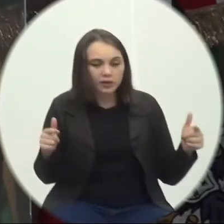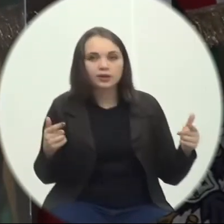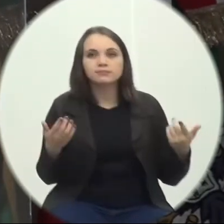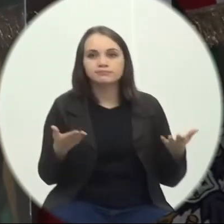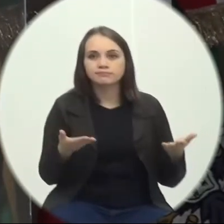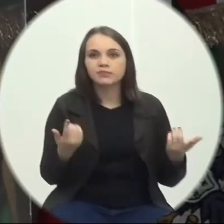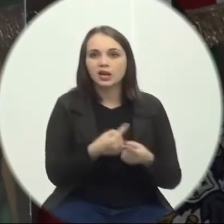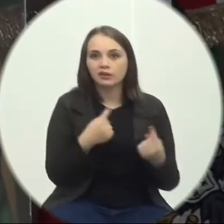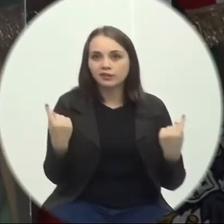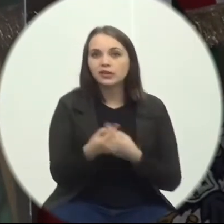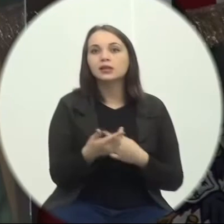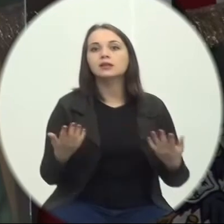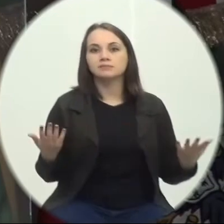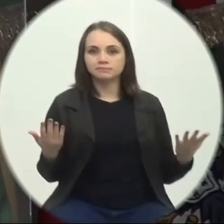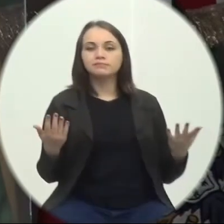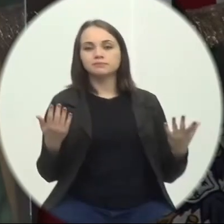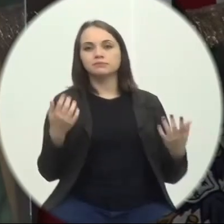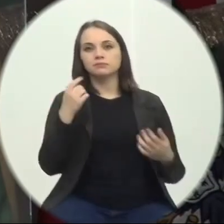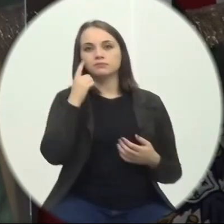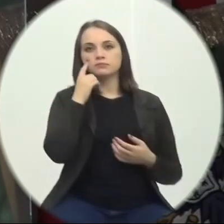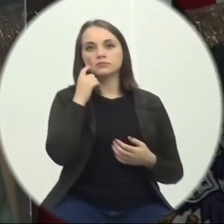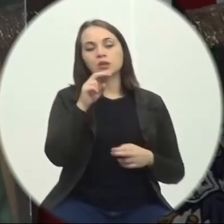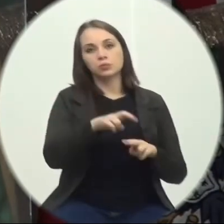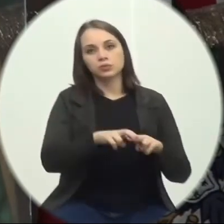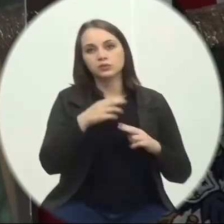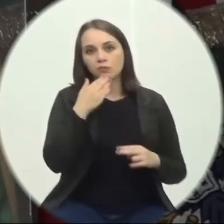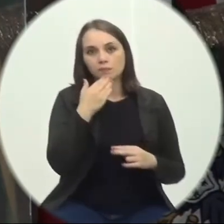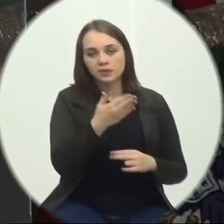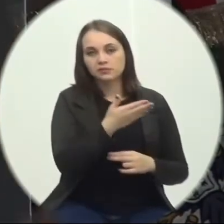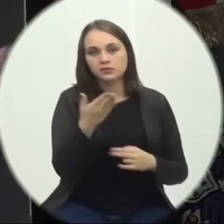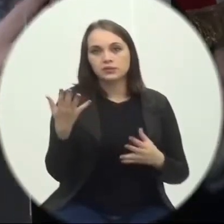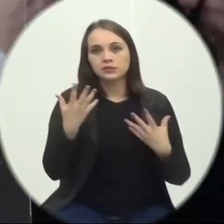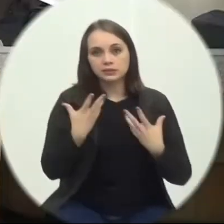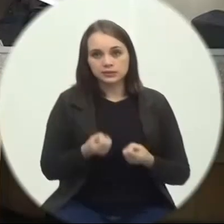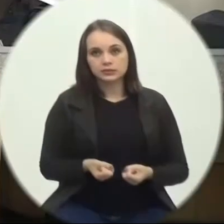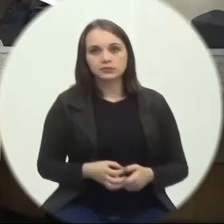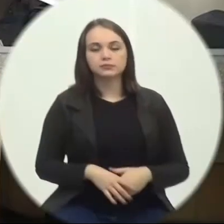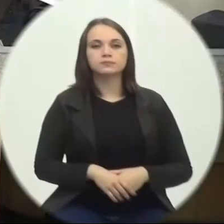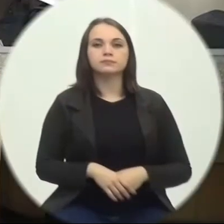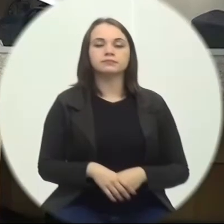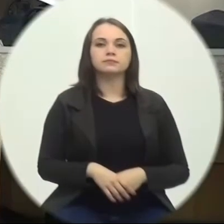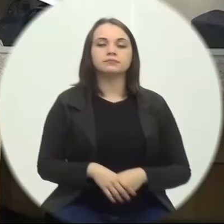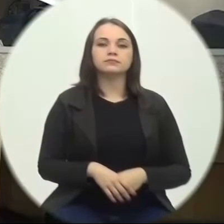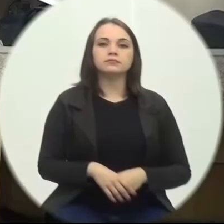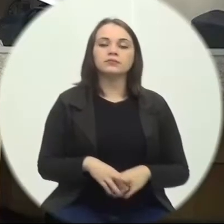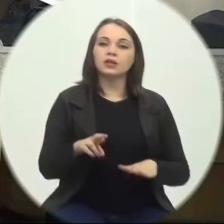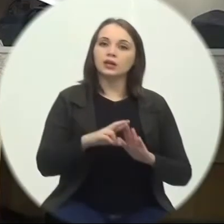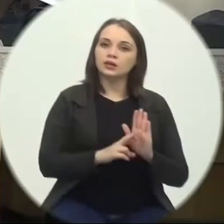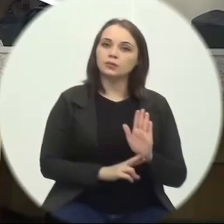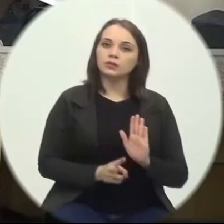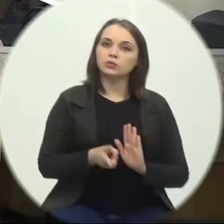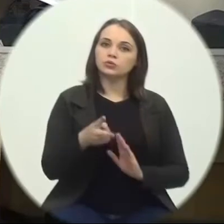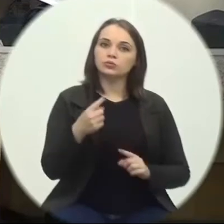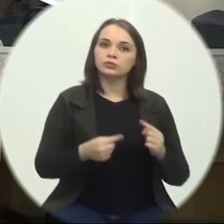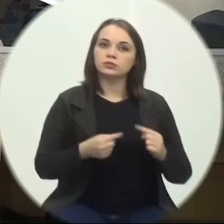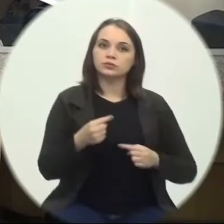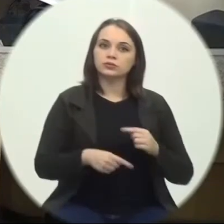Desse trecho Do anel De contorno Viário Por isso Eu peço O apoio Dos vereadores Muito bem Requerimento Continua em discussão